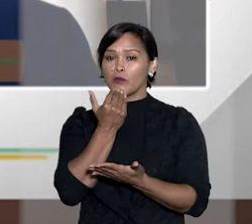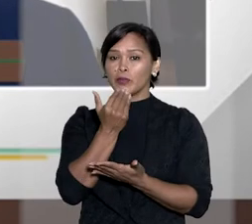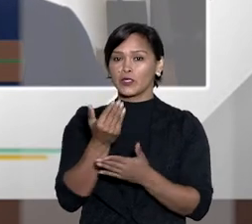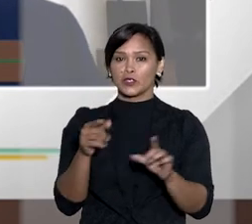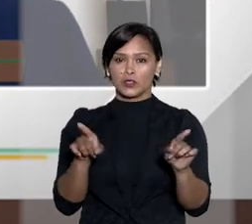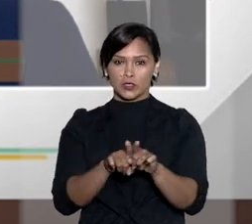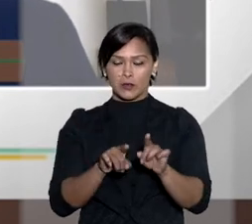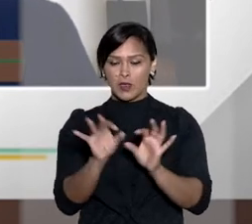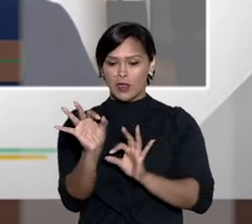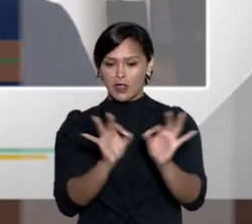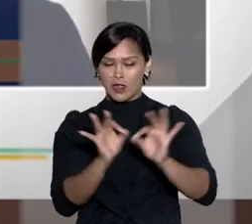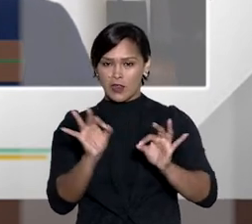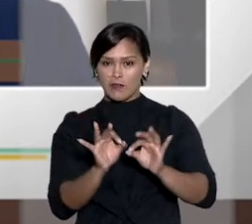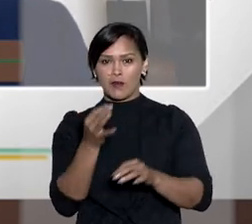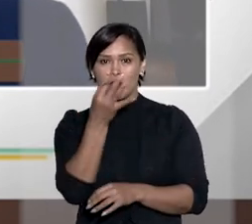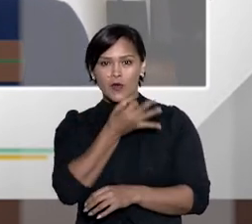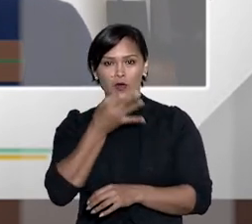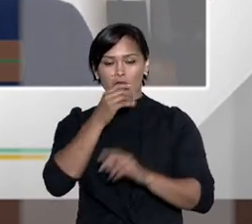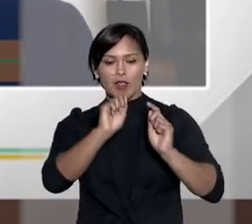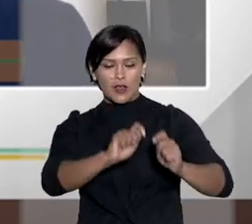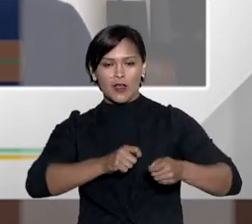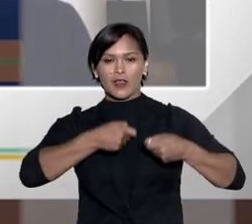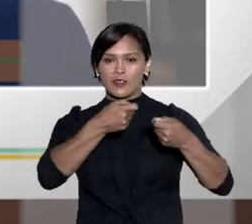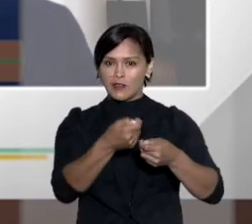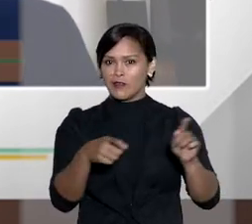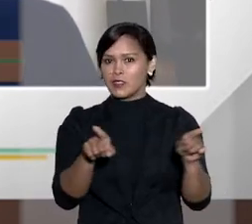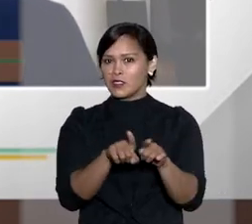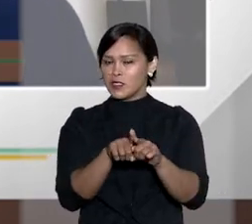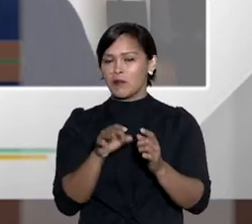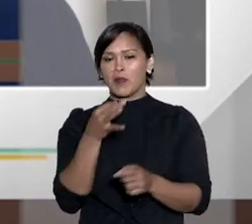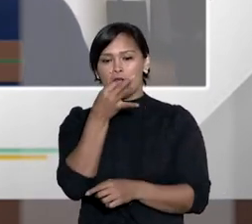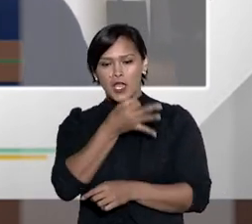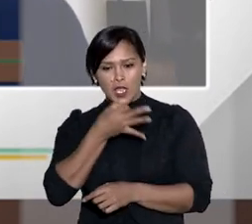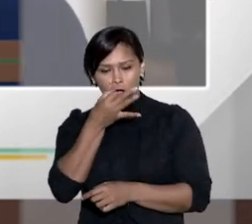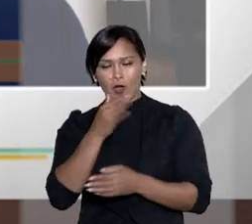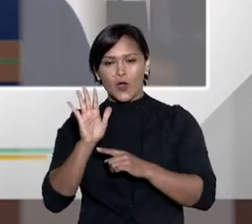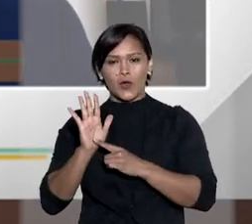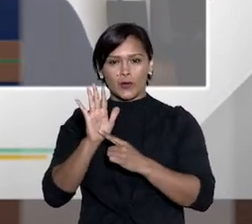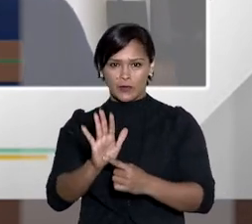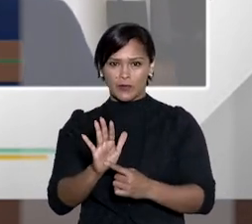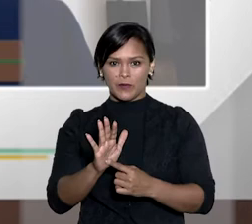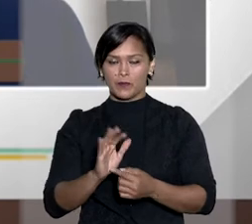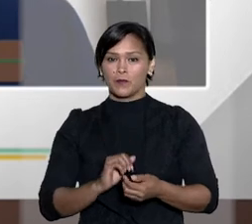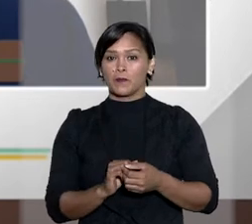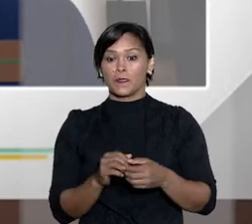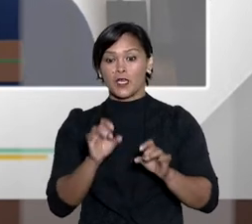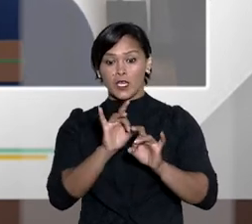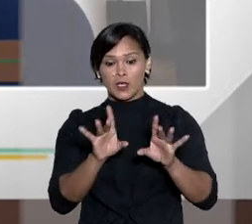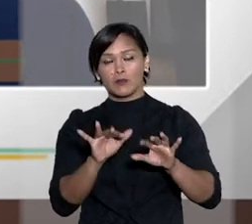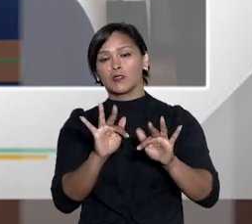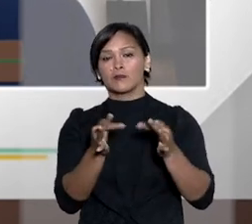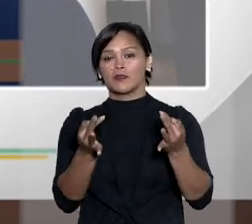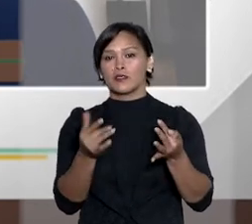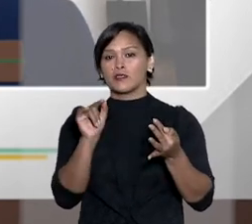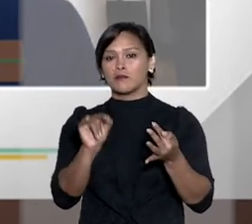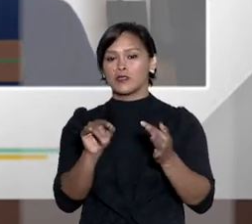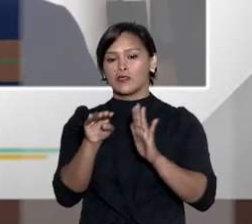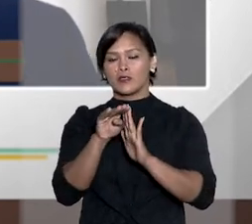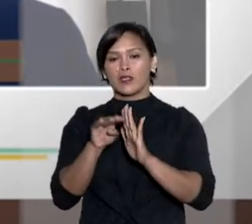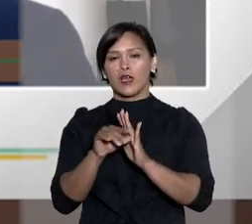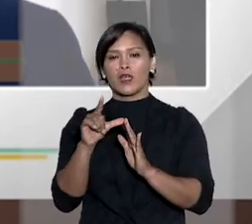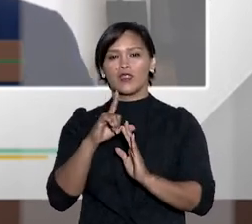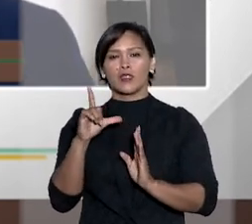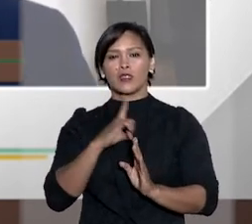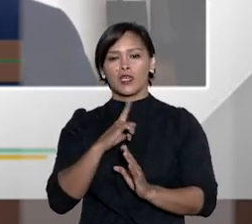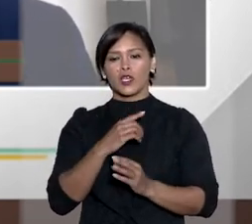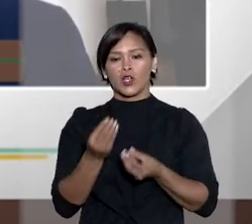forma oral, a defesa também, ela é apresentada de forma oral. O princípio da simplicidade tem como escopo a